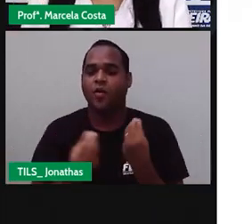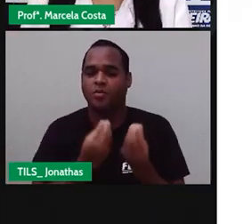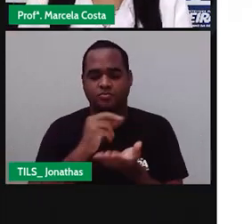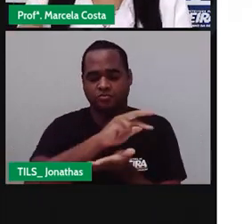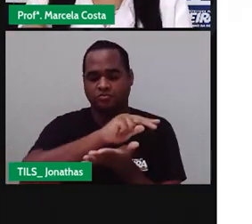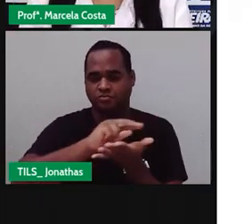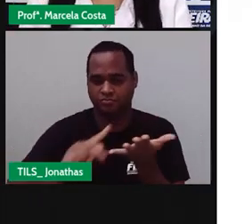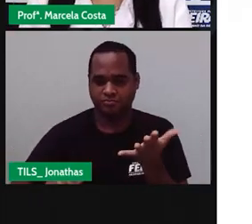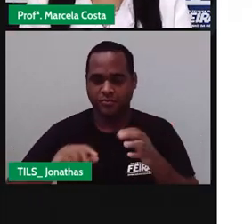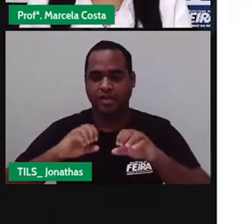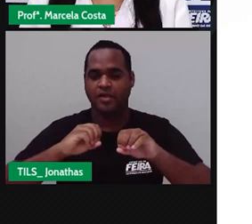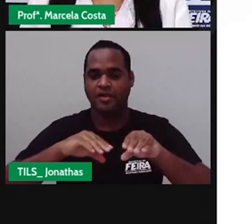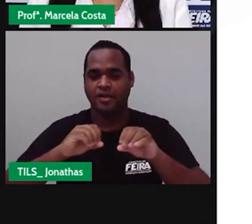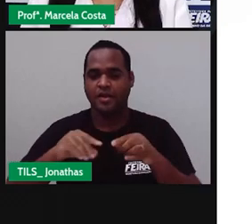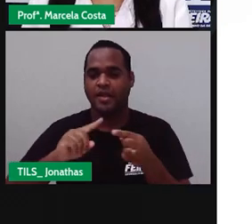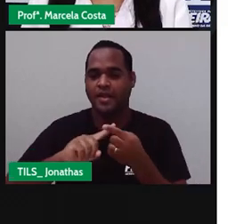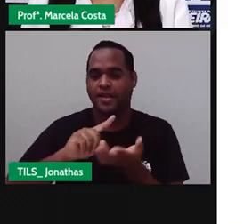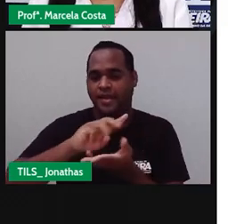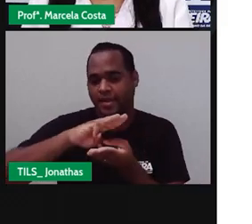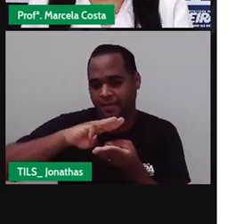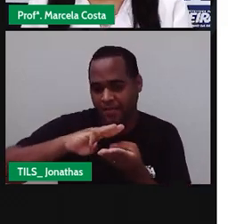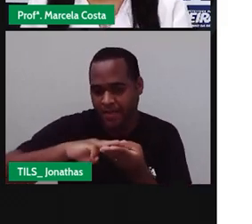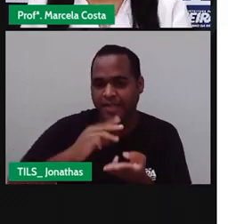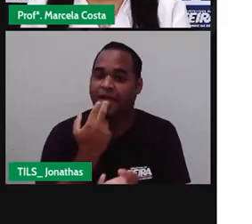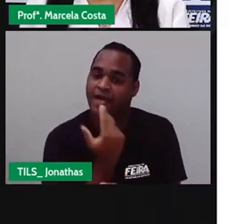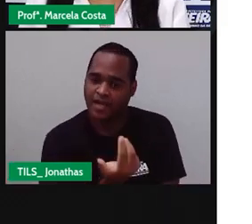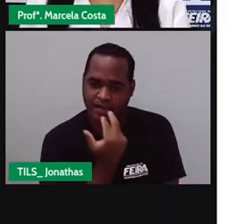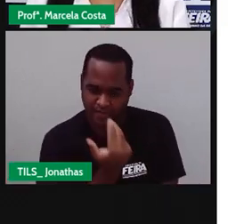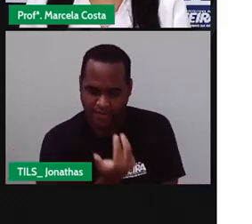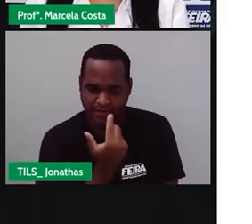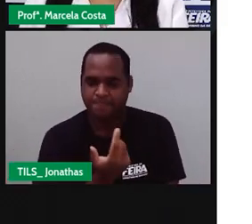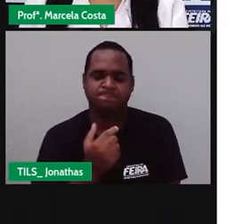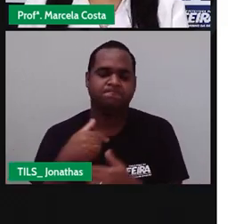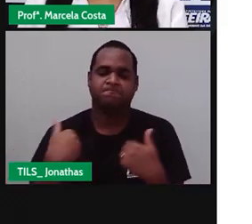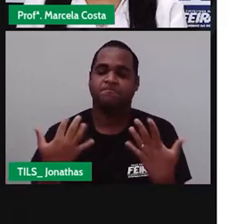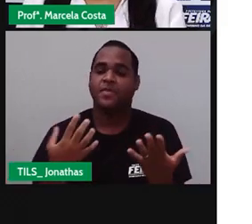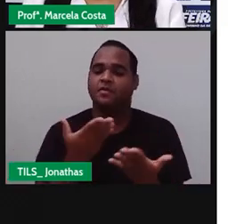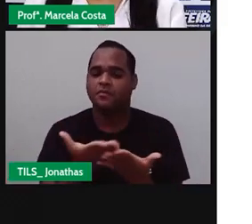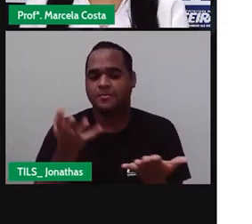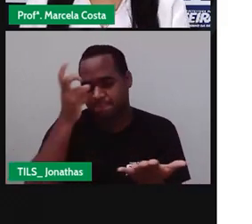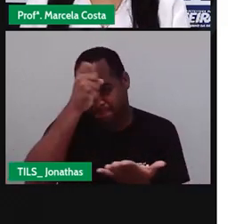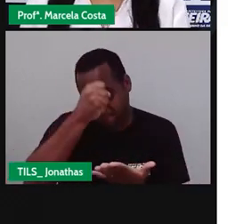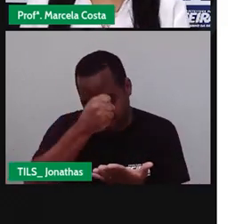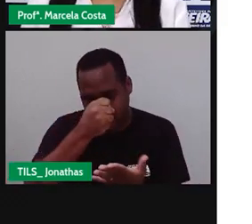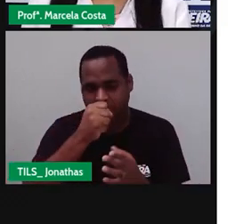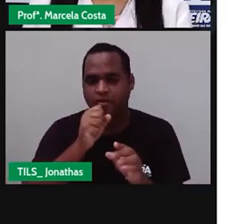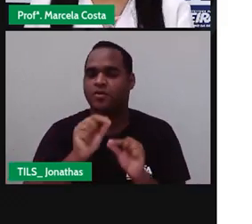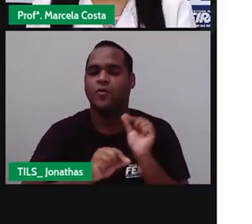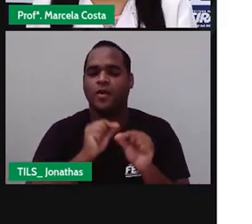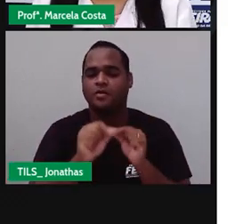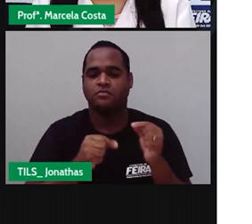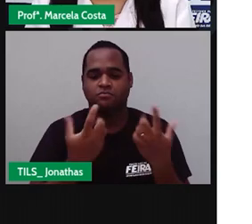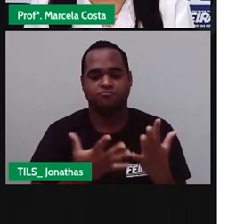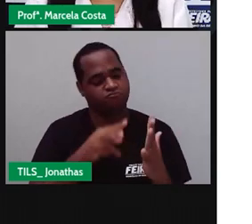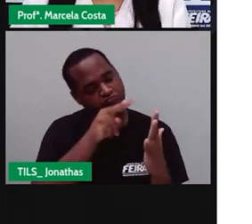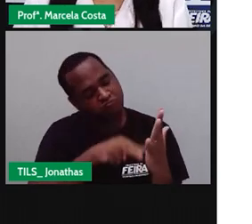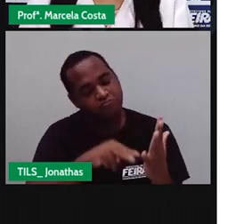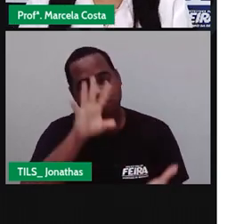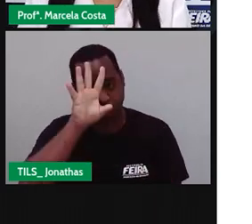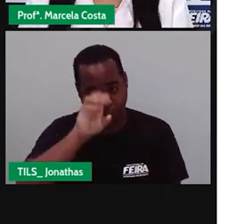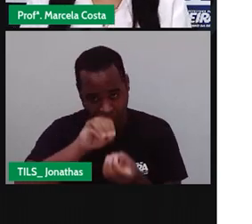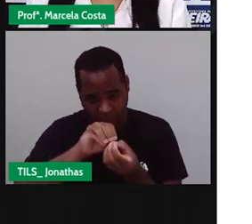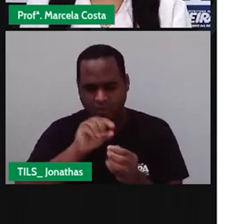diversidade na matemática, diversidade na aula de linguagens, você vai aprender a ler e a compreender